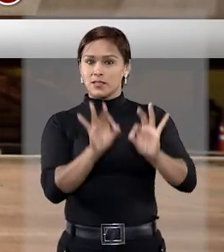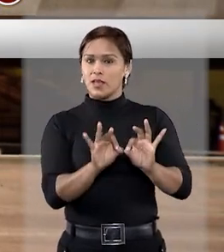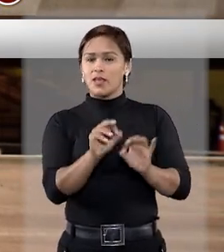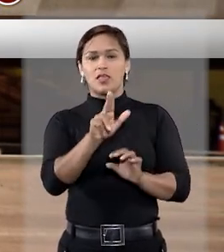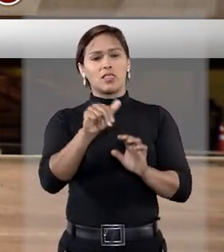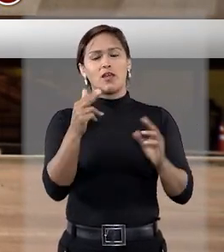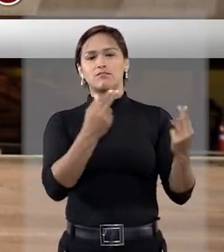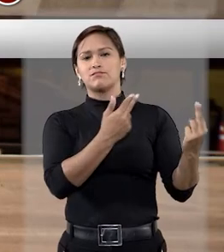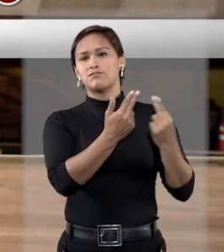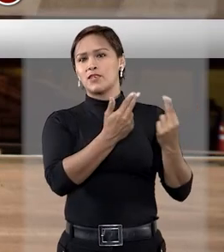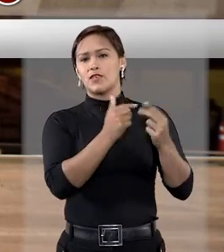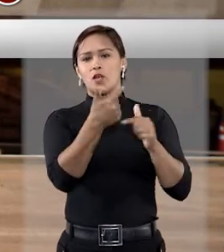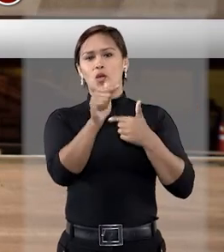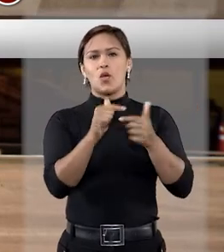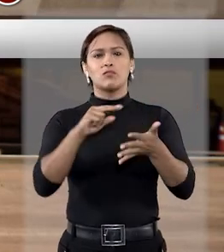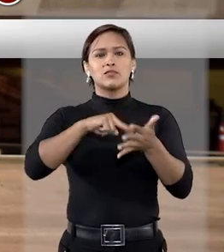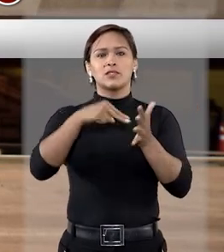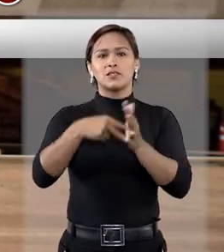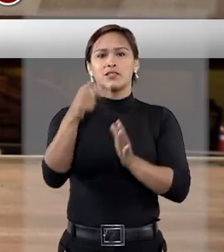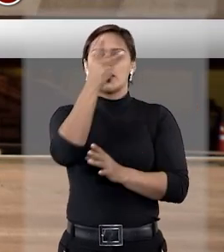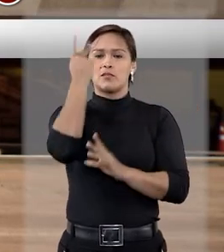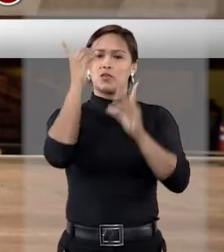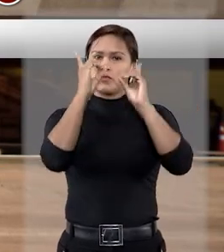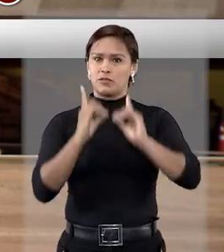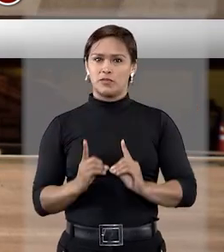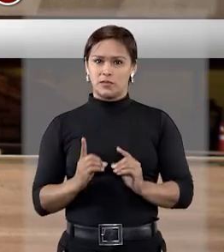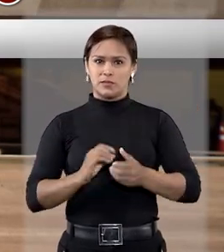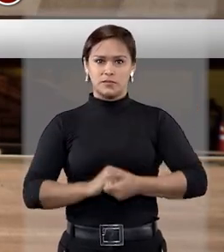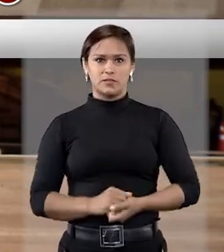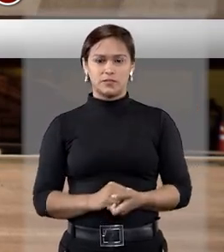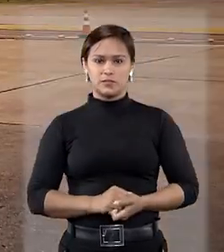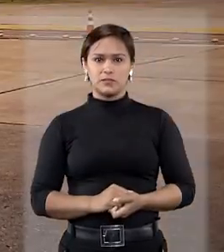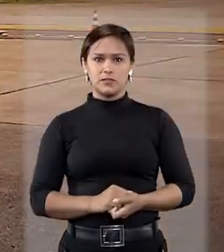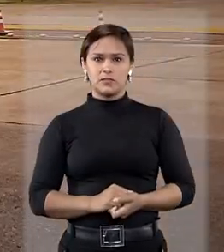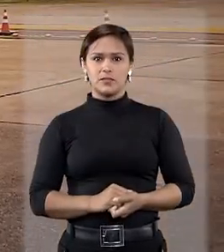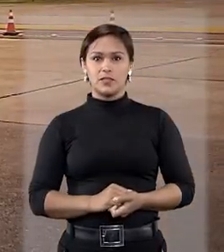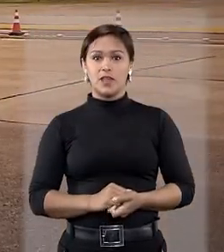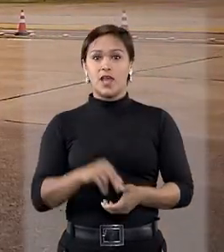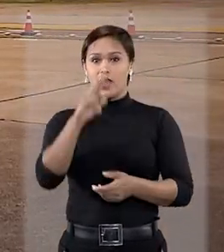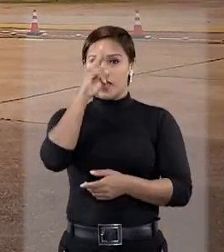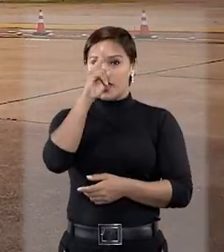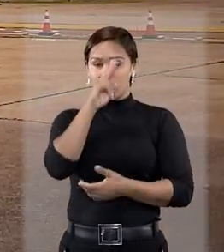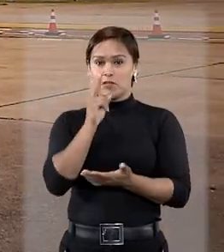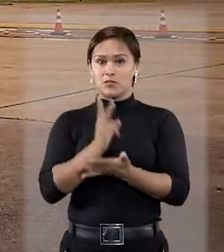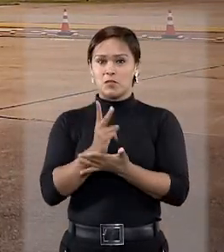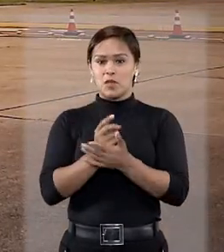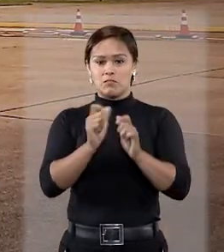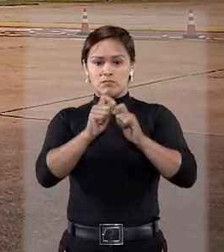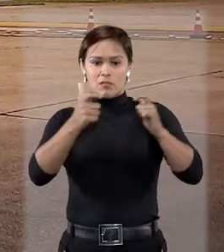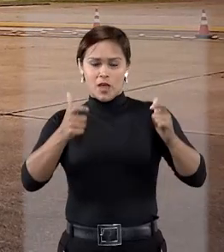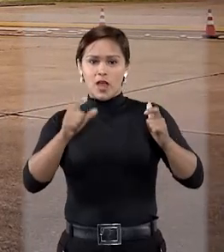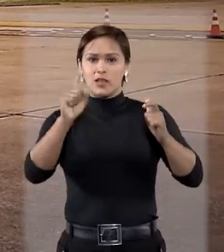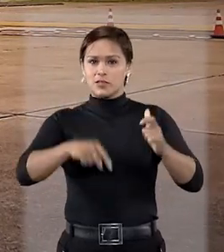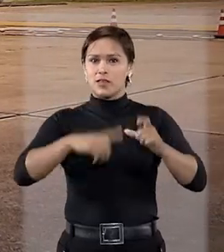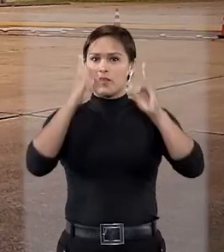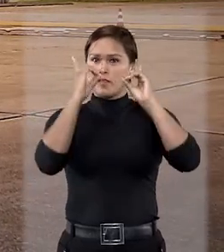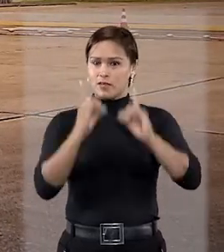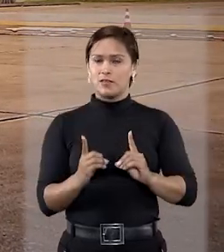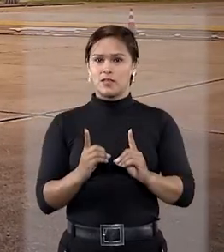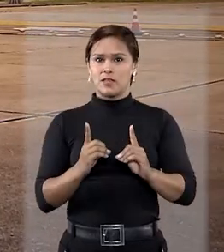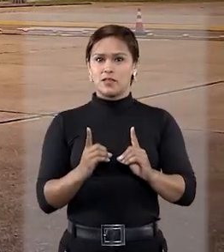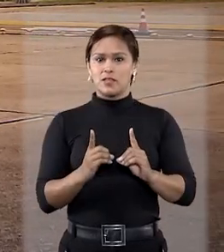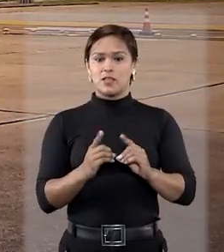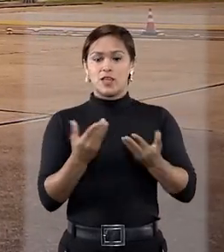e que não refletem ou traduzem a pessoa com deficiência. E não se esqueça, por maior que seja a